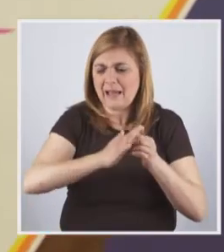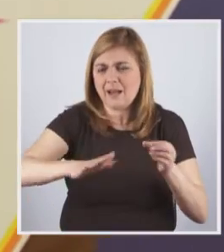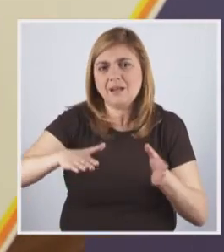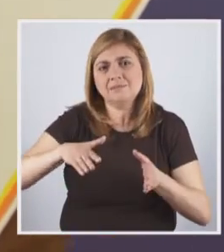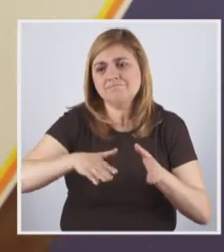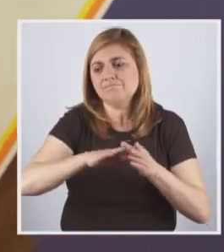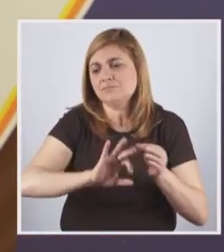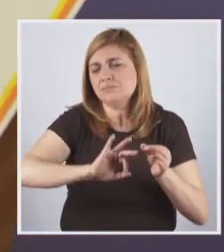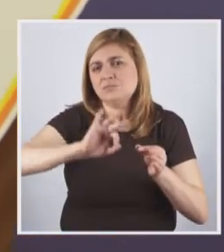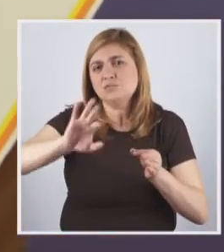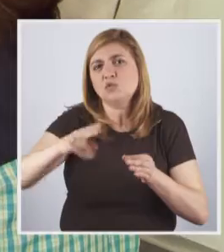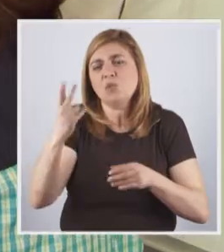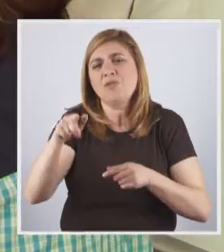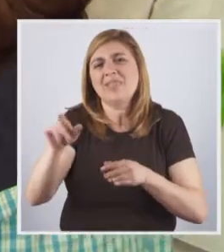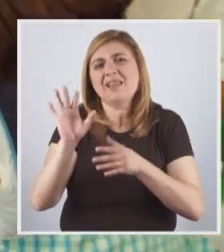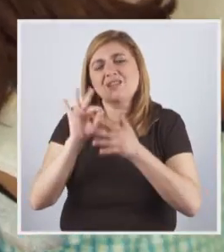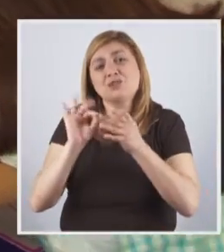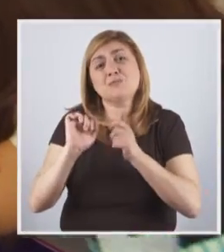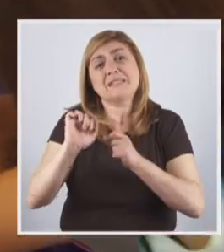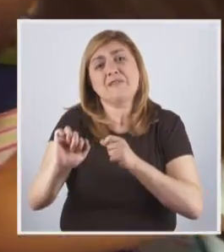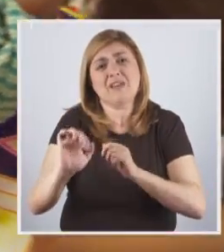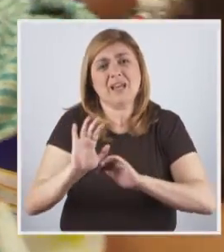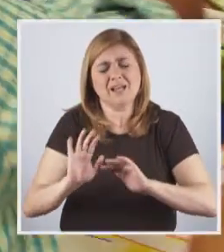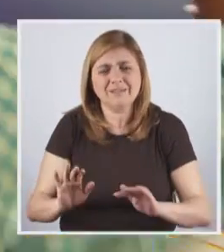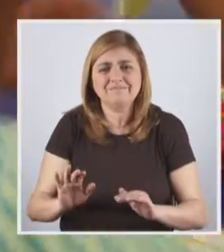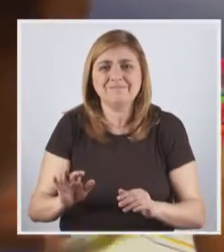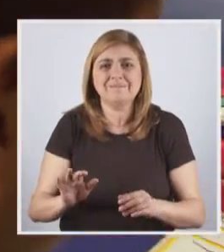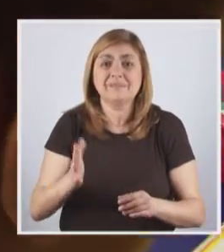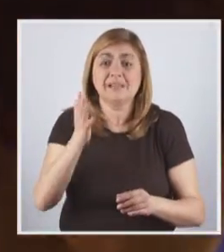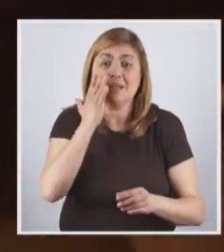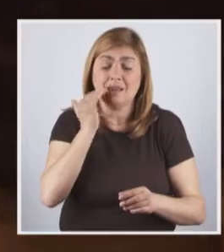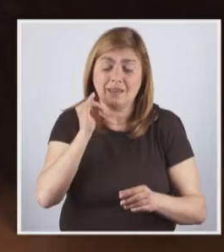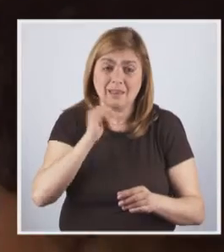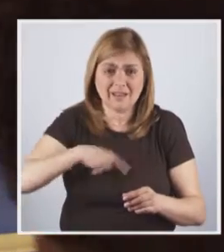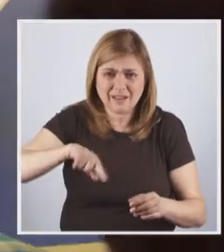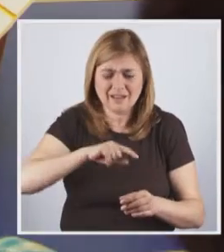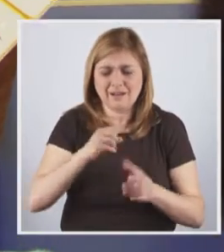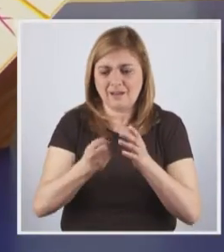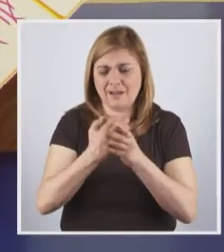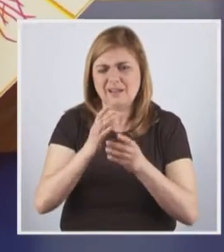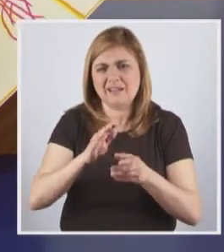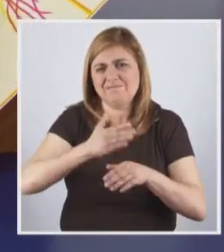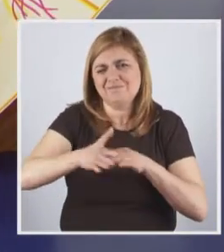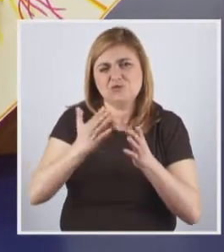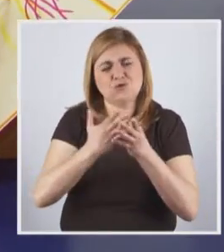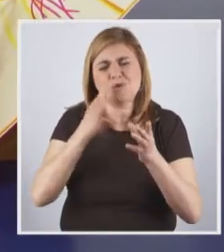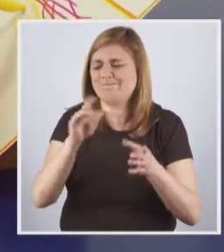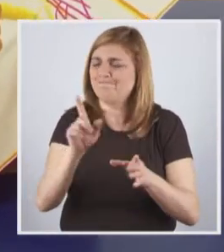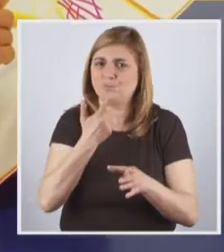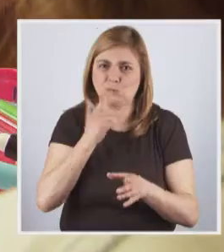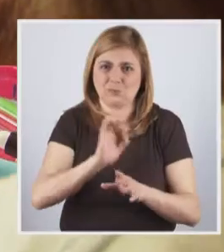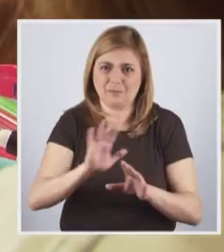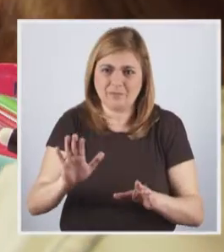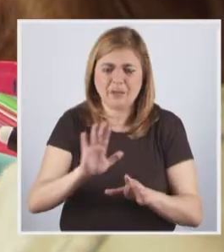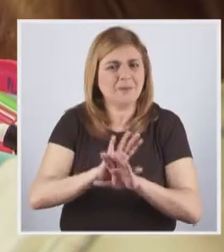crianças a unidades específicas, ou seja, tentar criar a segregação dentro da escola regular. E isso temos que